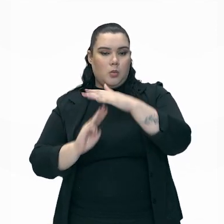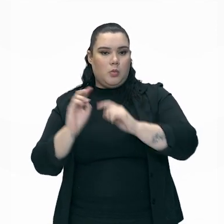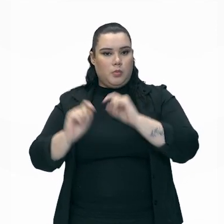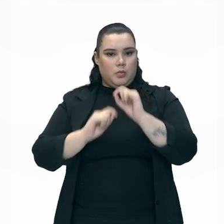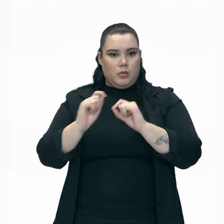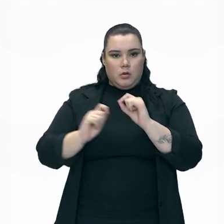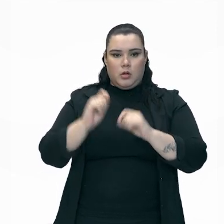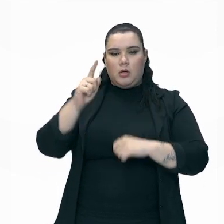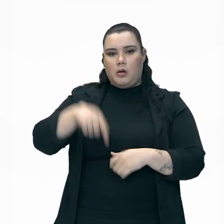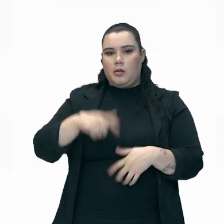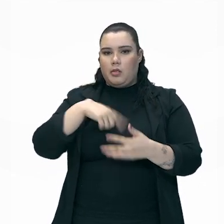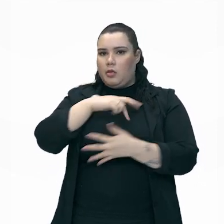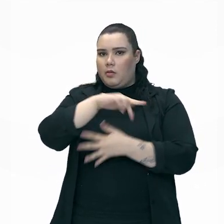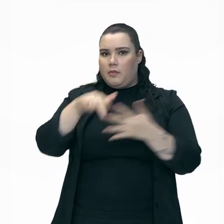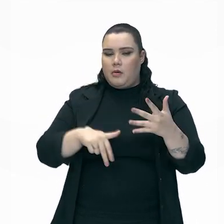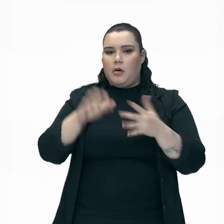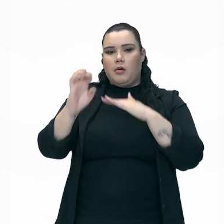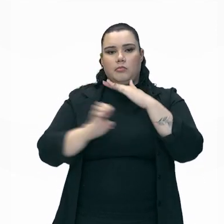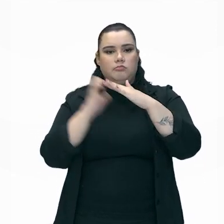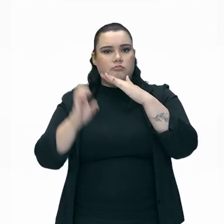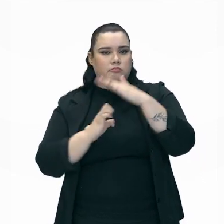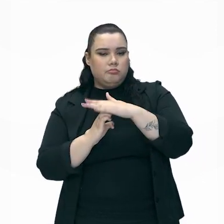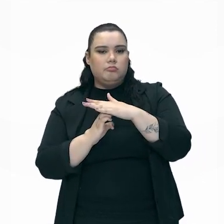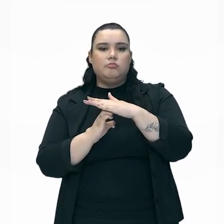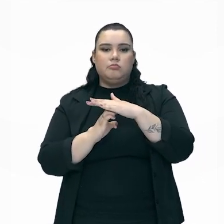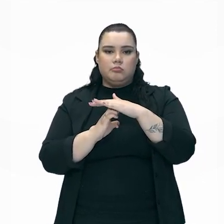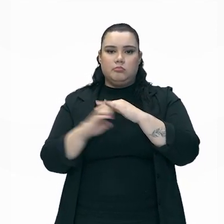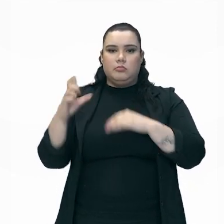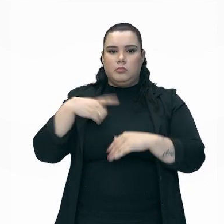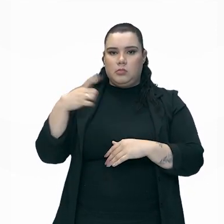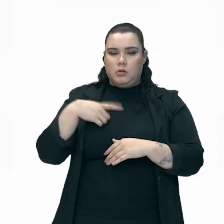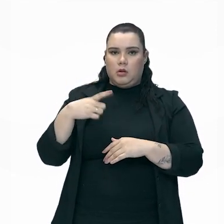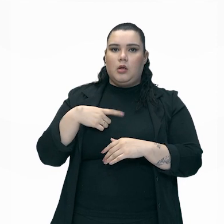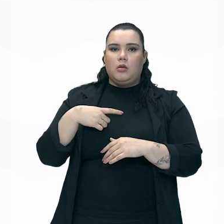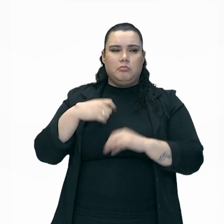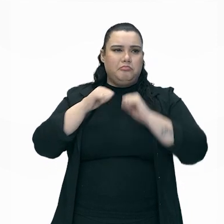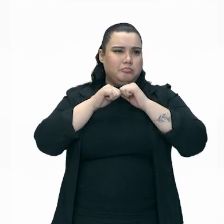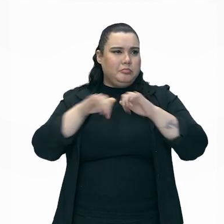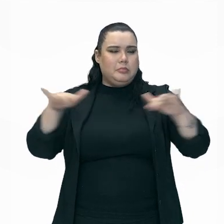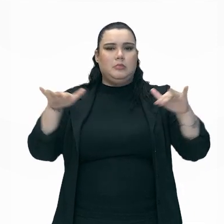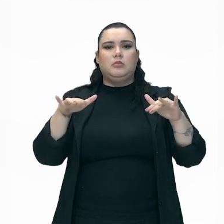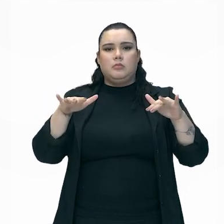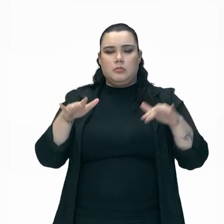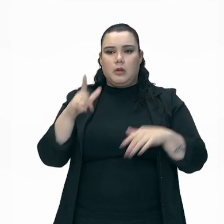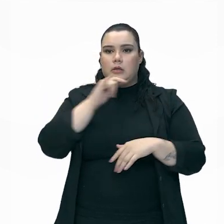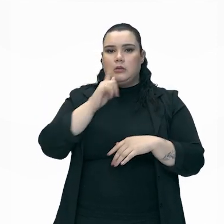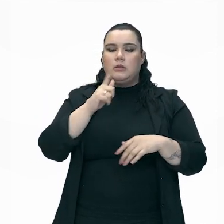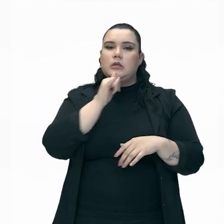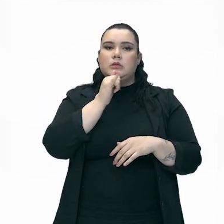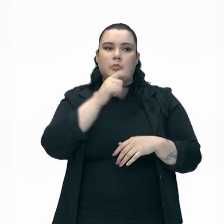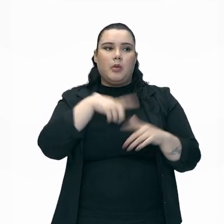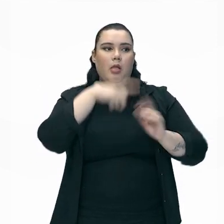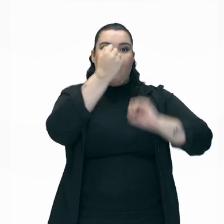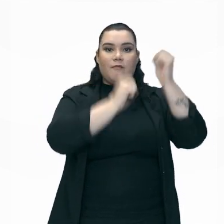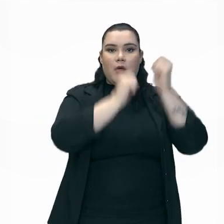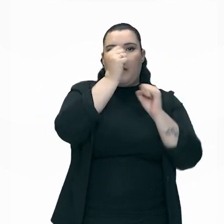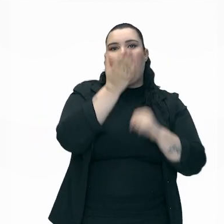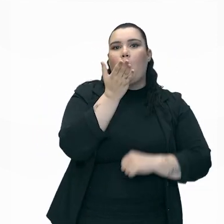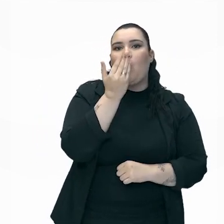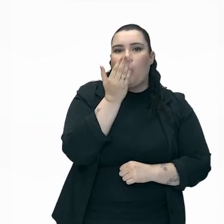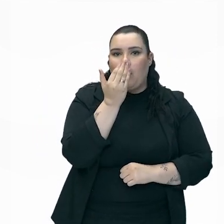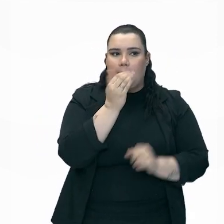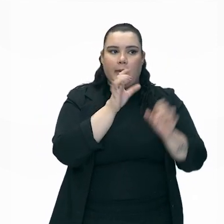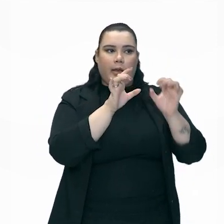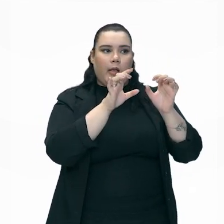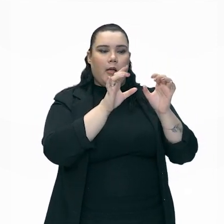comum em várias empresas ao longo das empresas por aí. Você tem uma fábrica de alimentos, por exemplo, mas